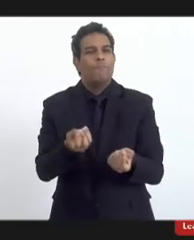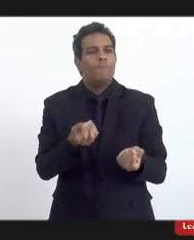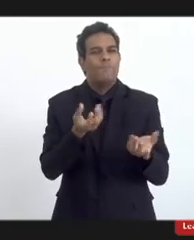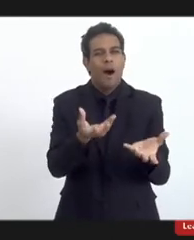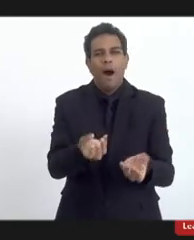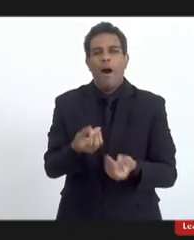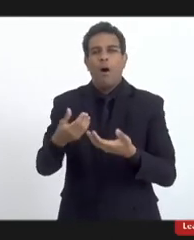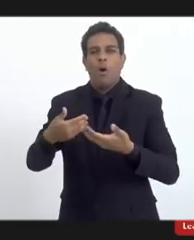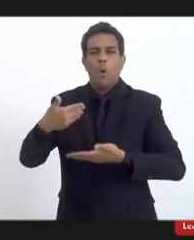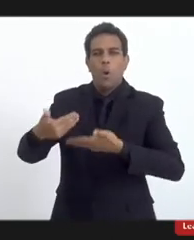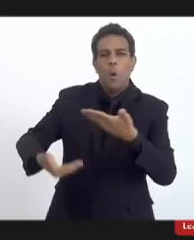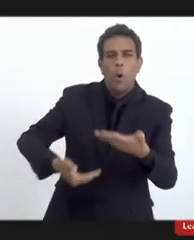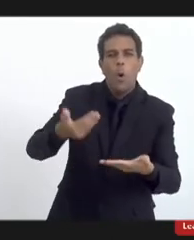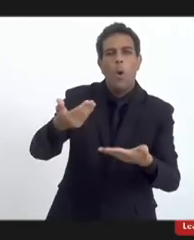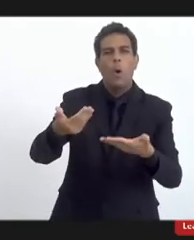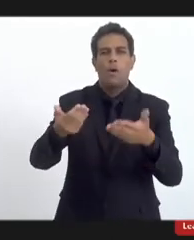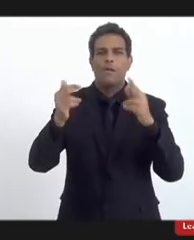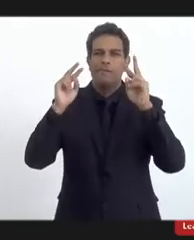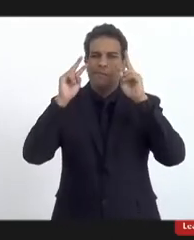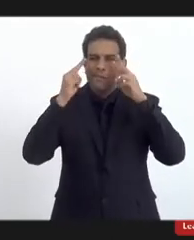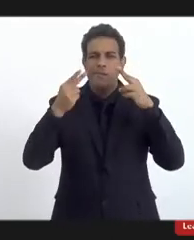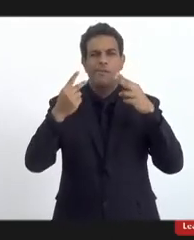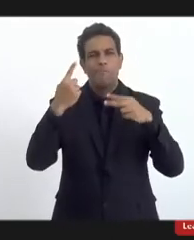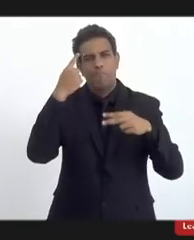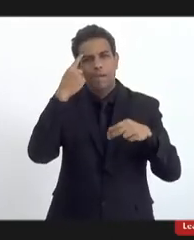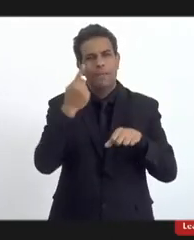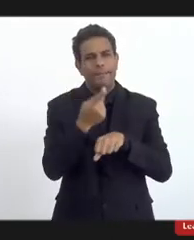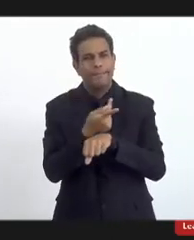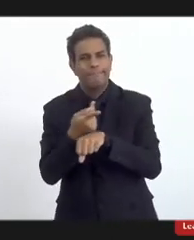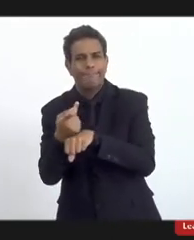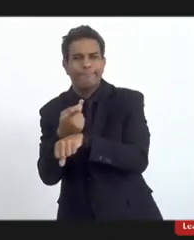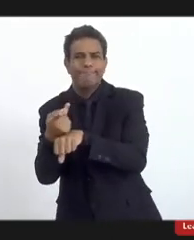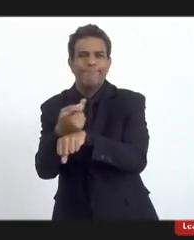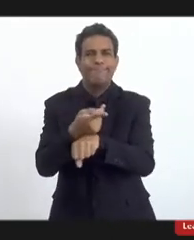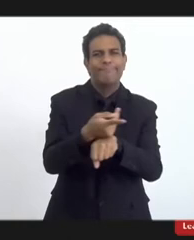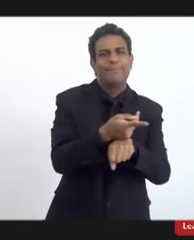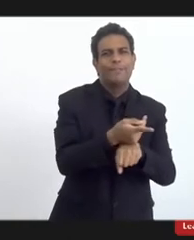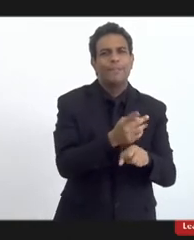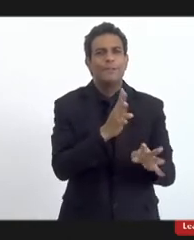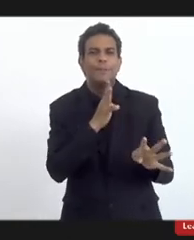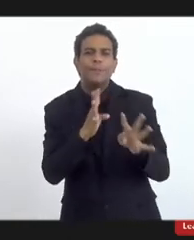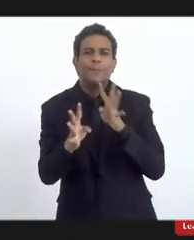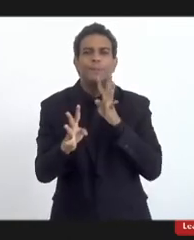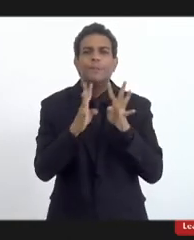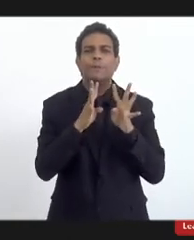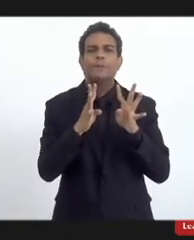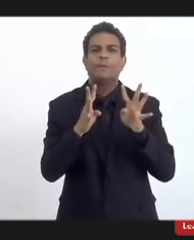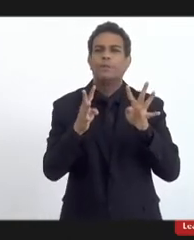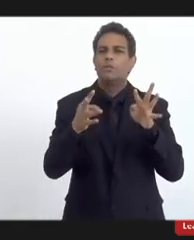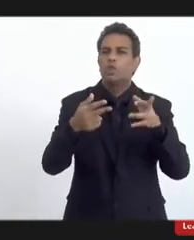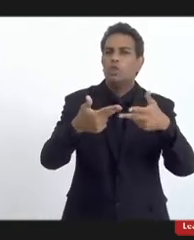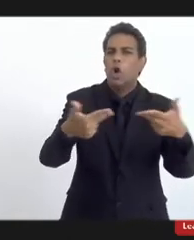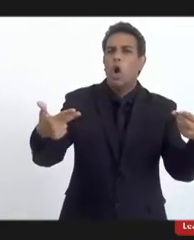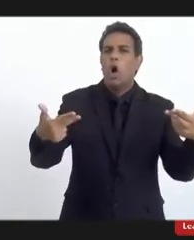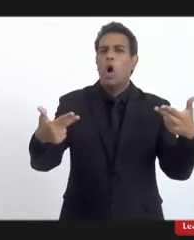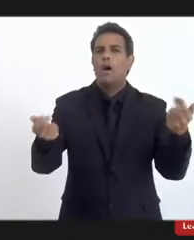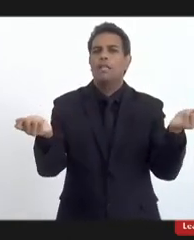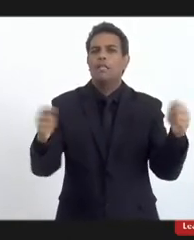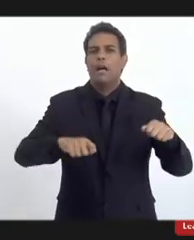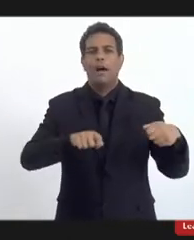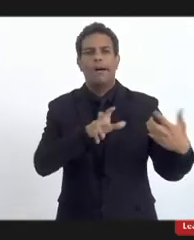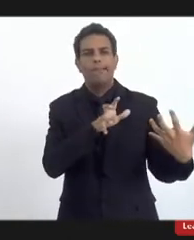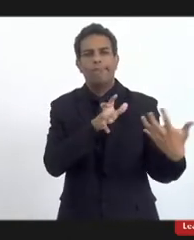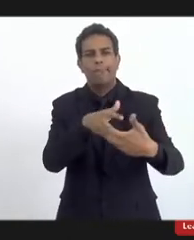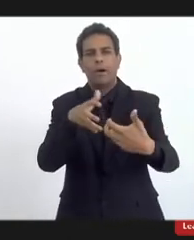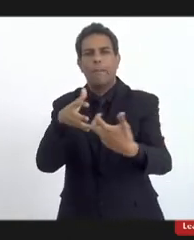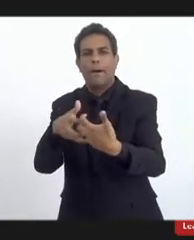continuidade procurando tomar conhecimento e até, de repente, interferir